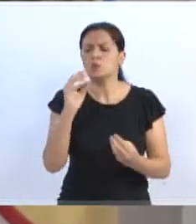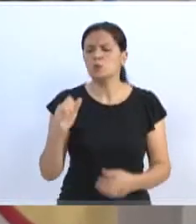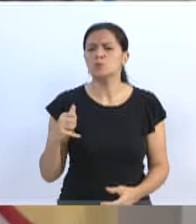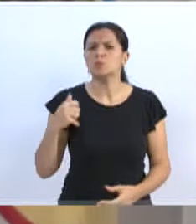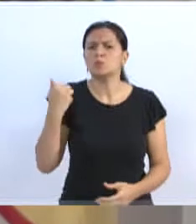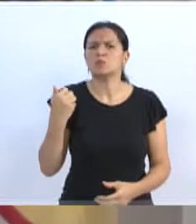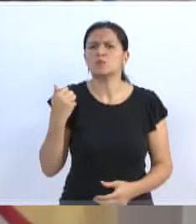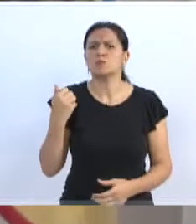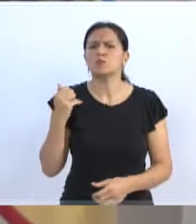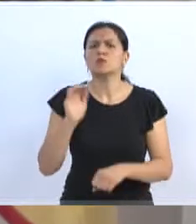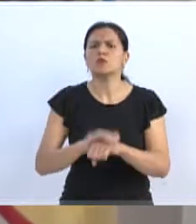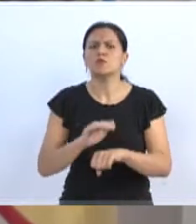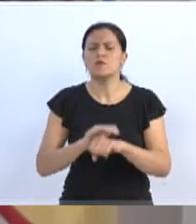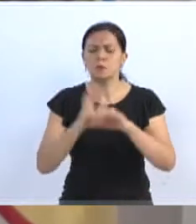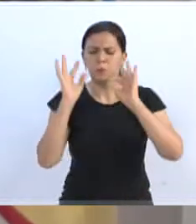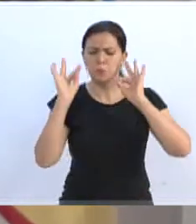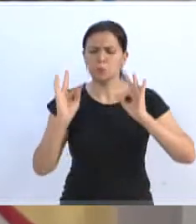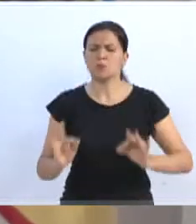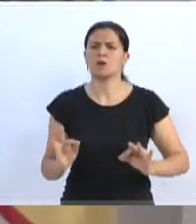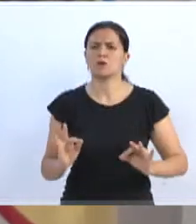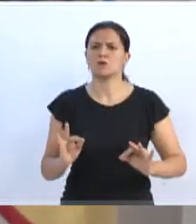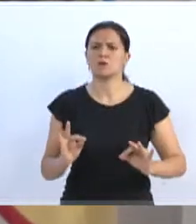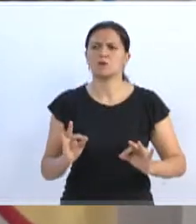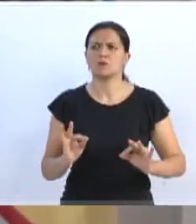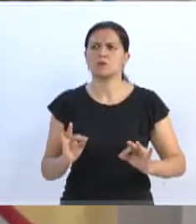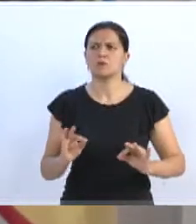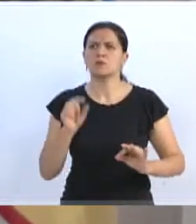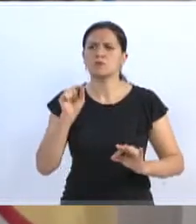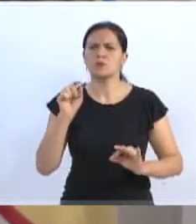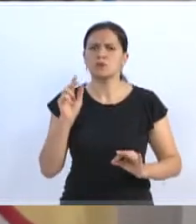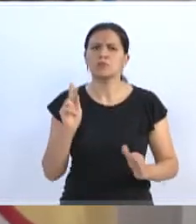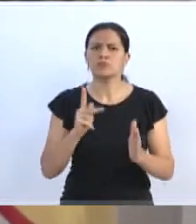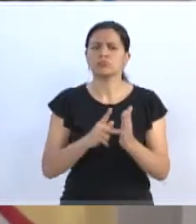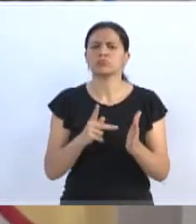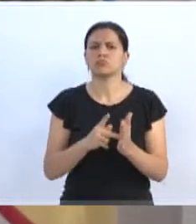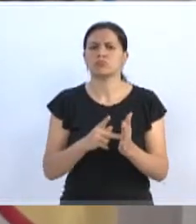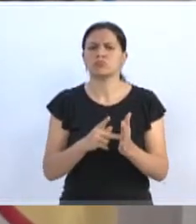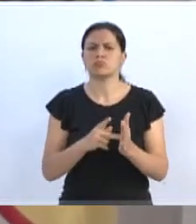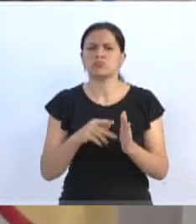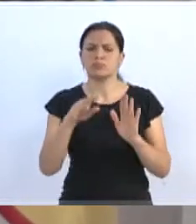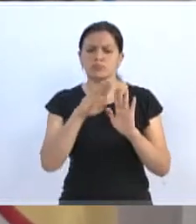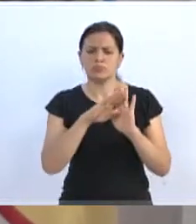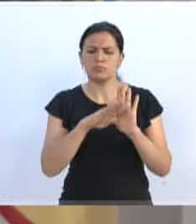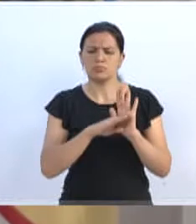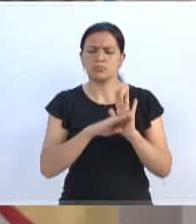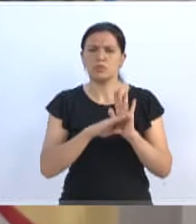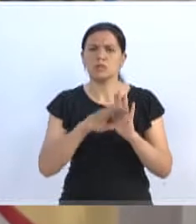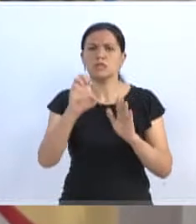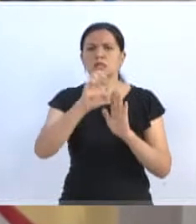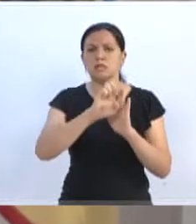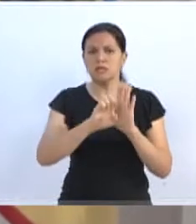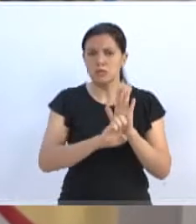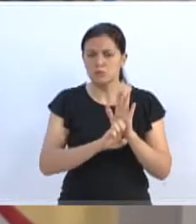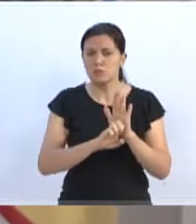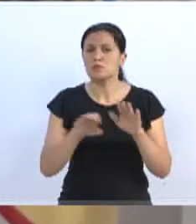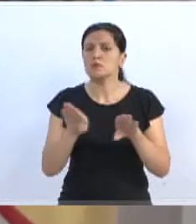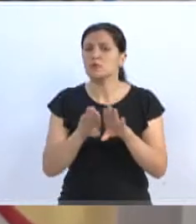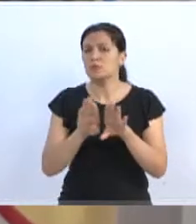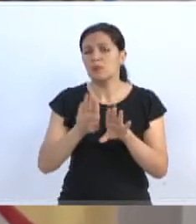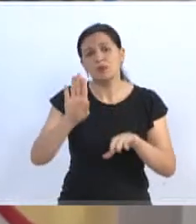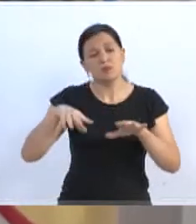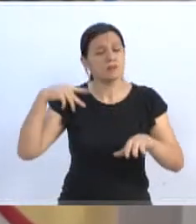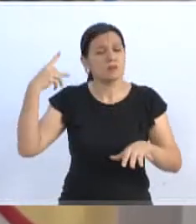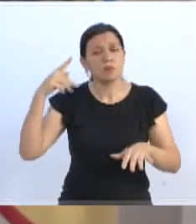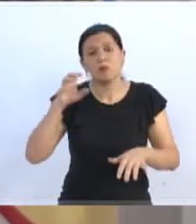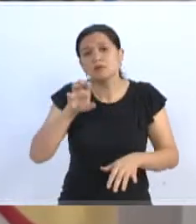de ter feito o eu considero certo, de ter feito o que está previsto de verdade em relação à questão do estatuto. E, na política, muitas vezes é